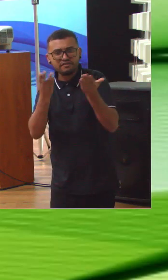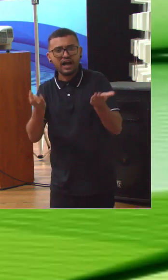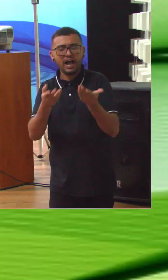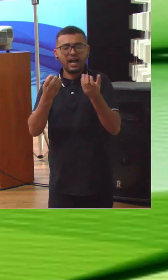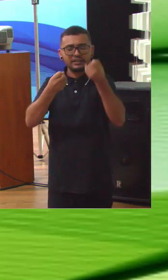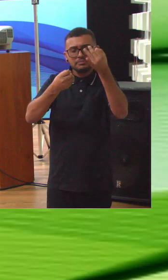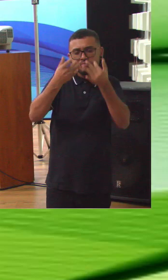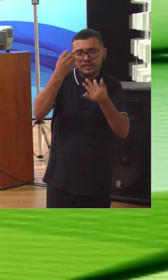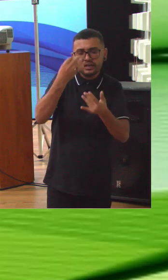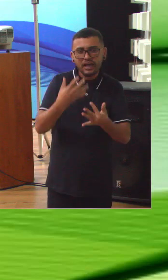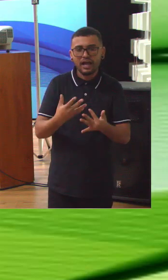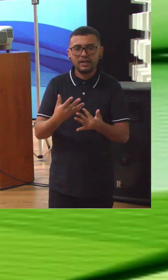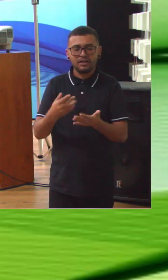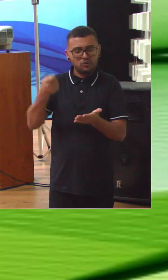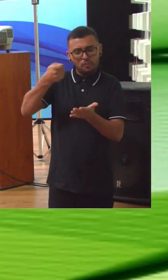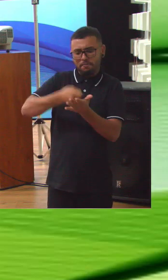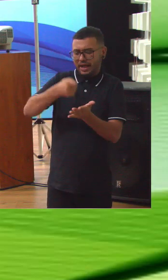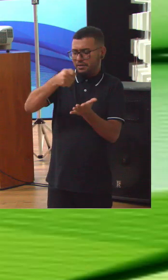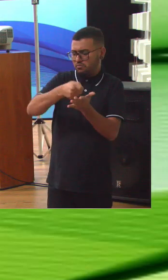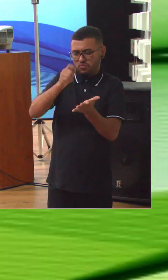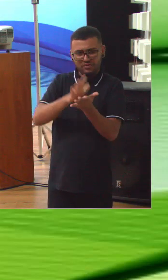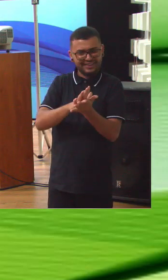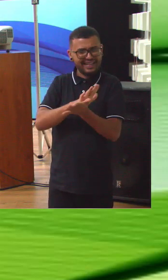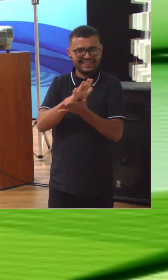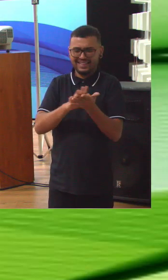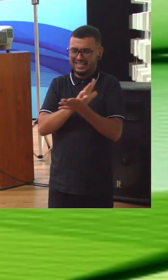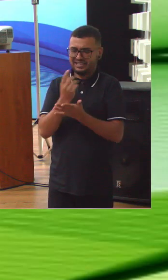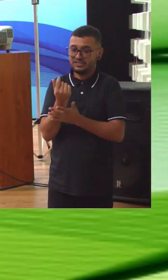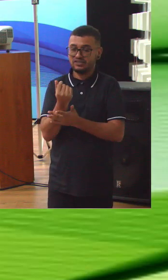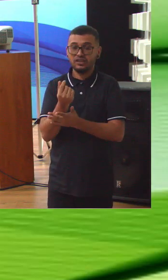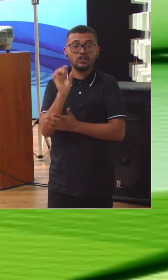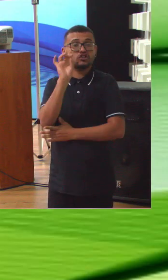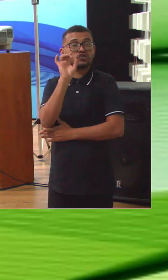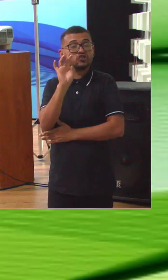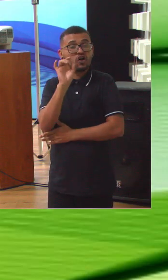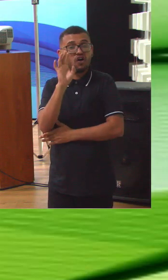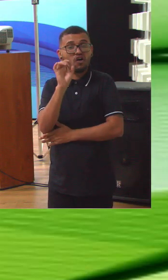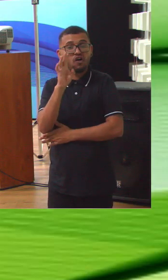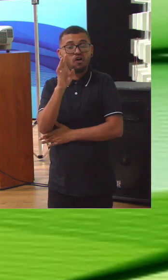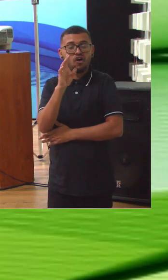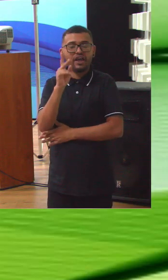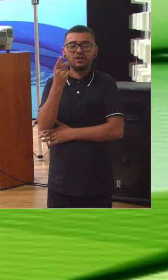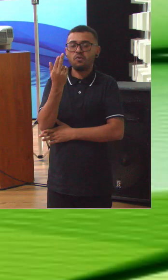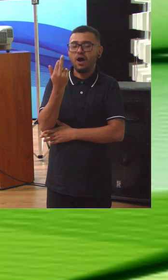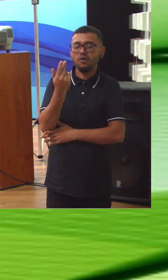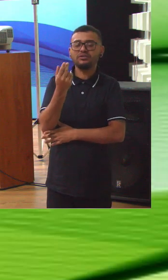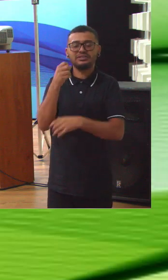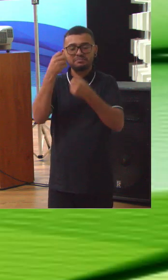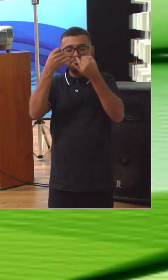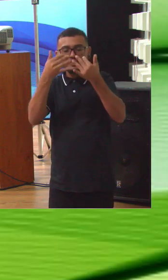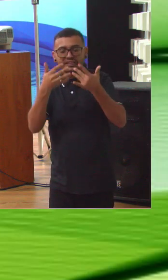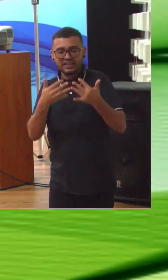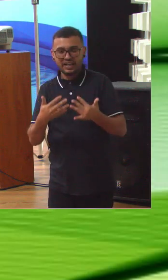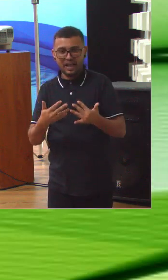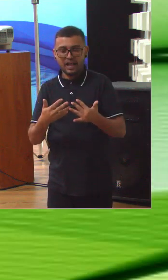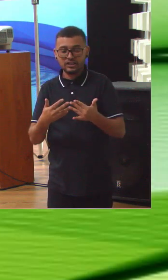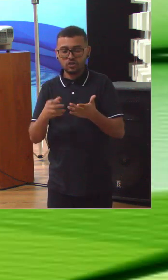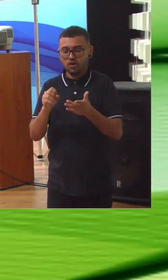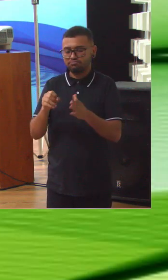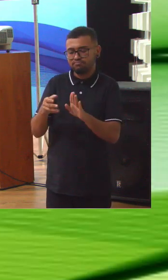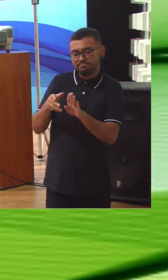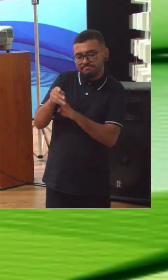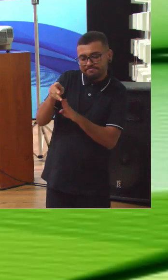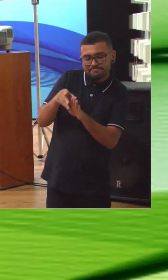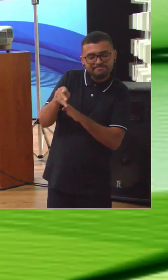isso aqui não gera multa, não gera condenação, não gera nada. Isso aqui é apenas pedagógico. Que essa conscientização